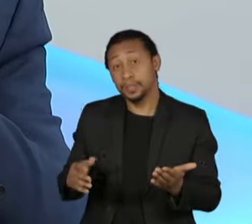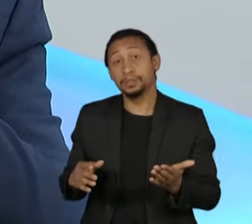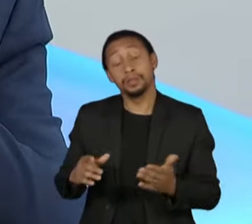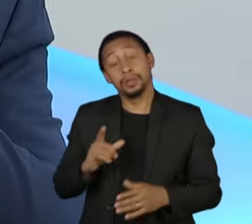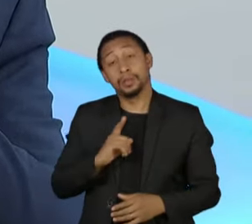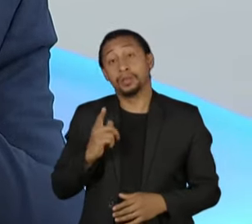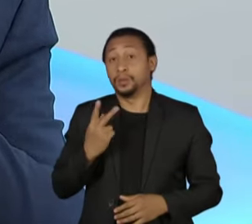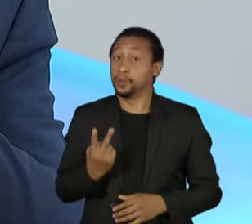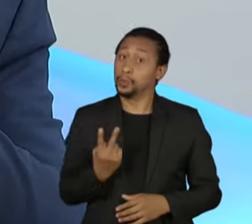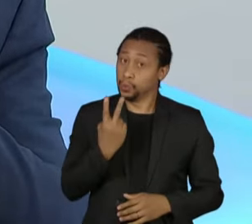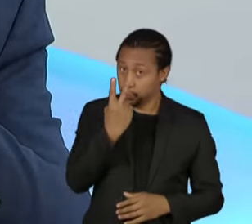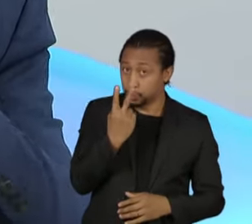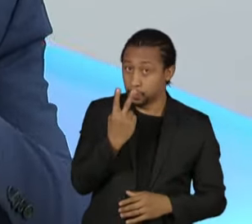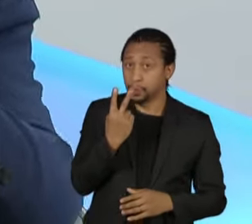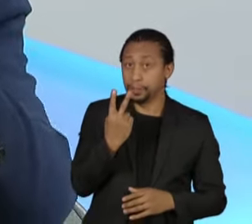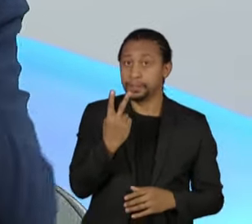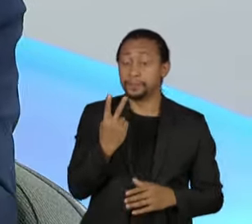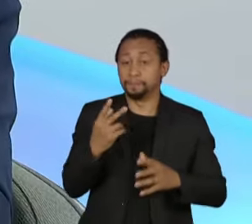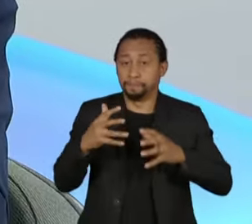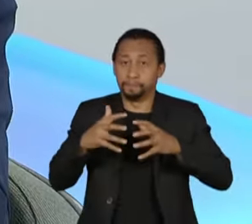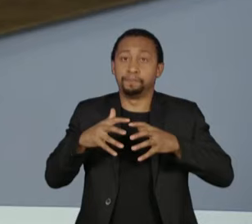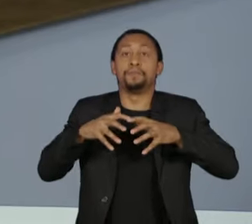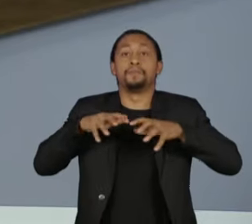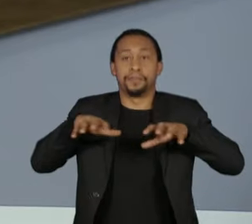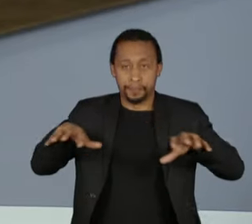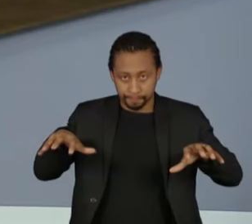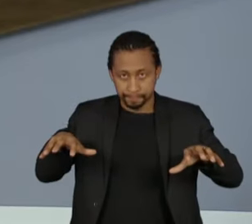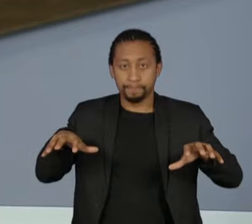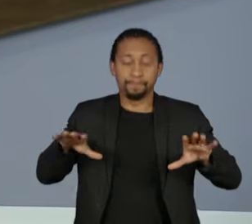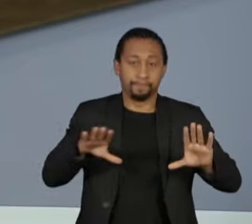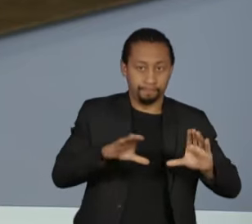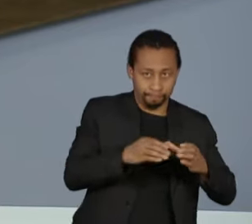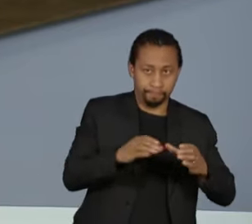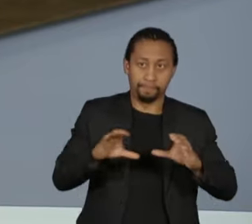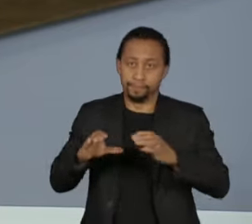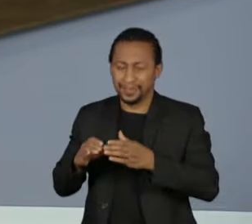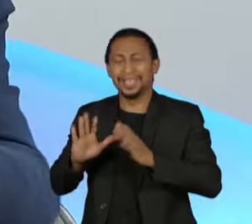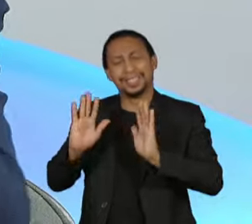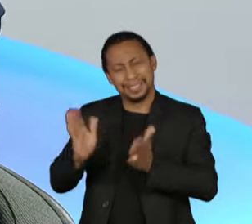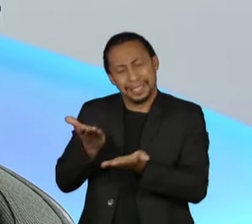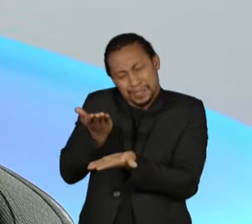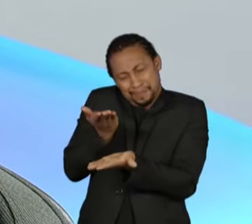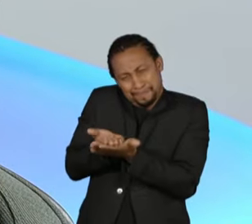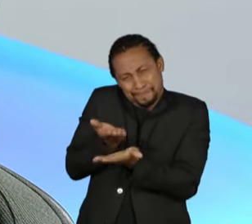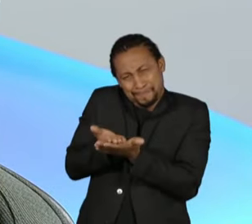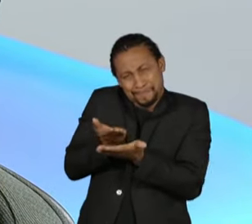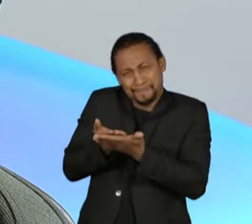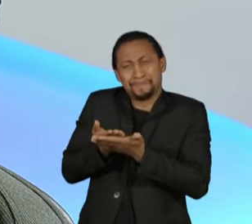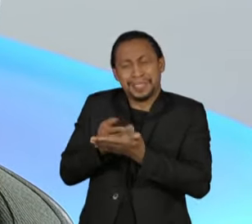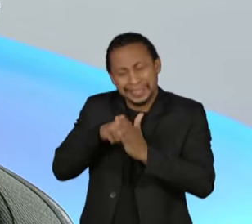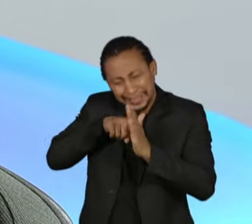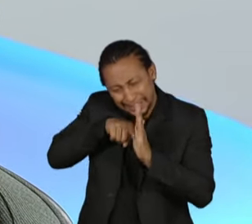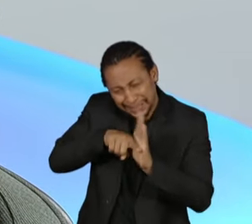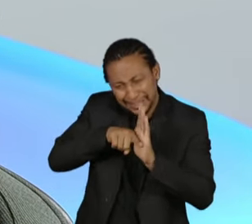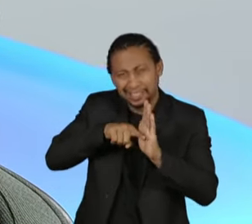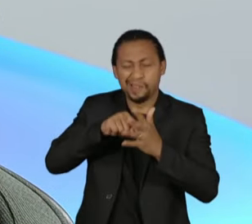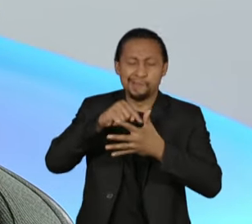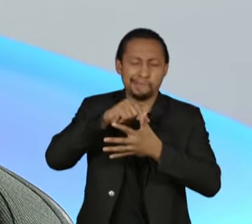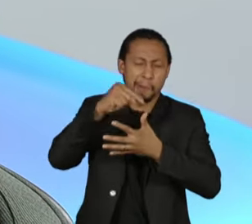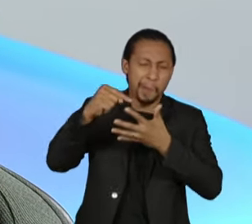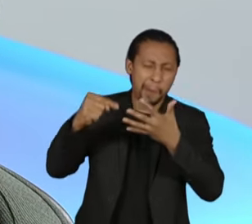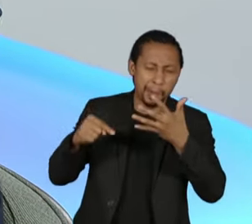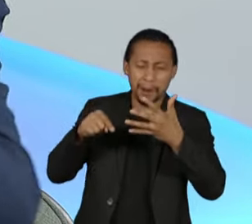nesse desafio. Estudamos várias alternativas. Tem mais de uma alternativa, mas aquela que nos